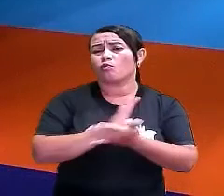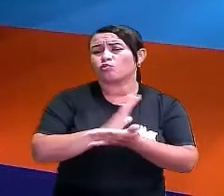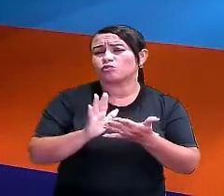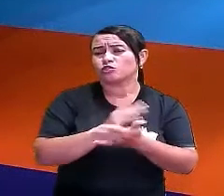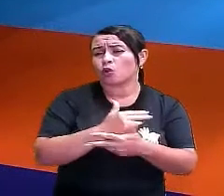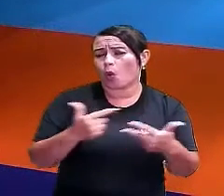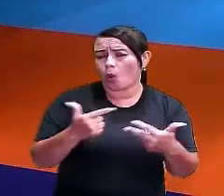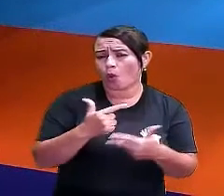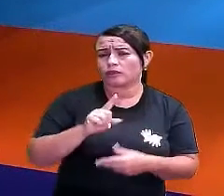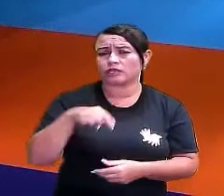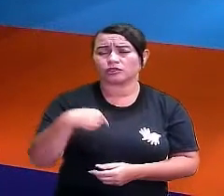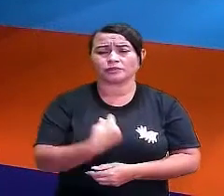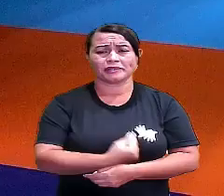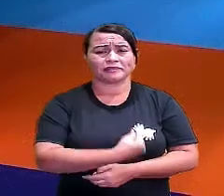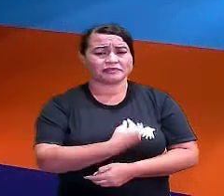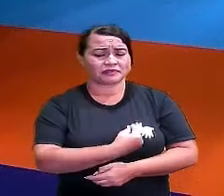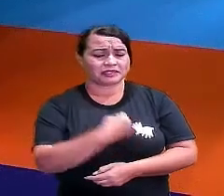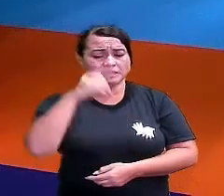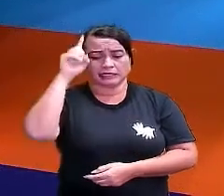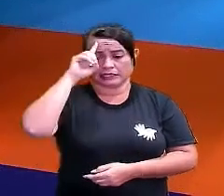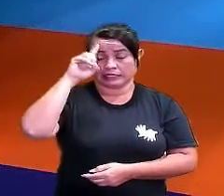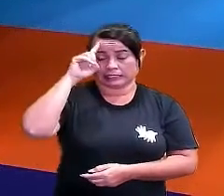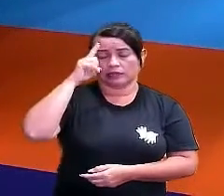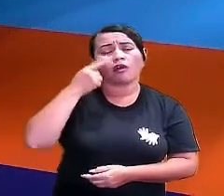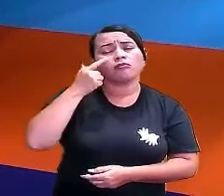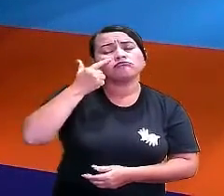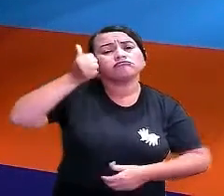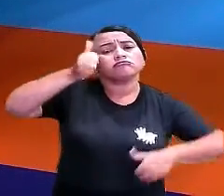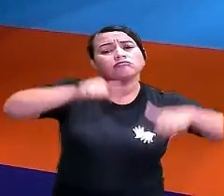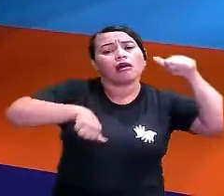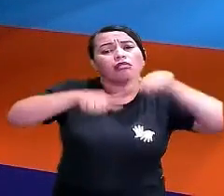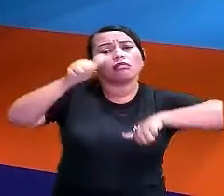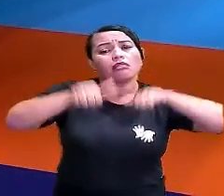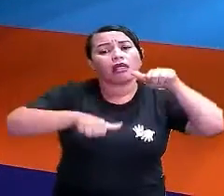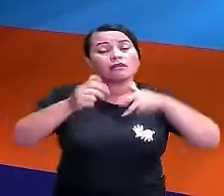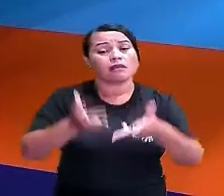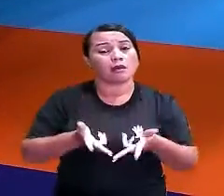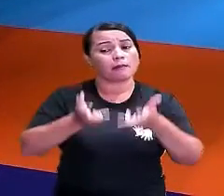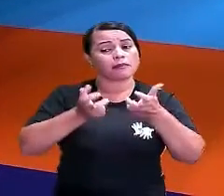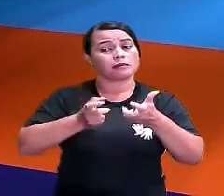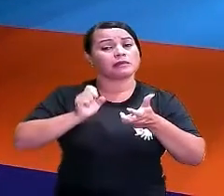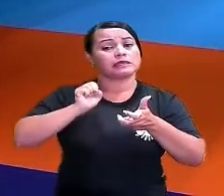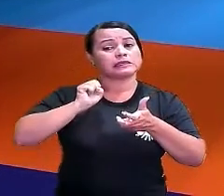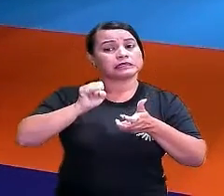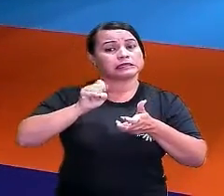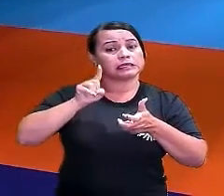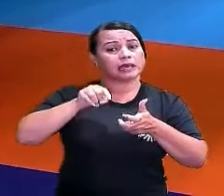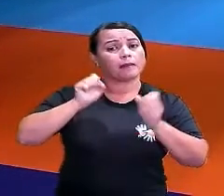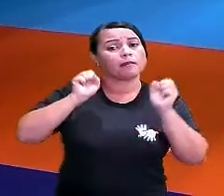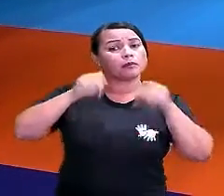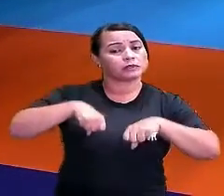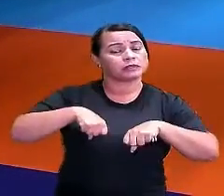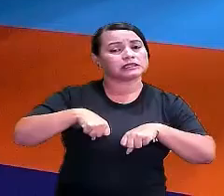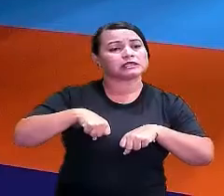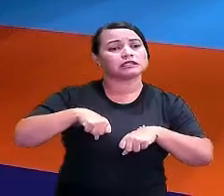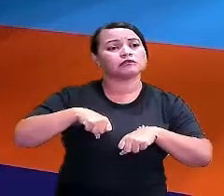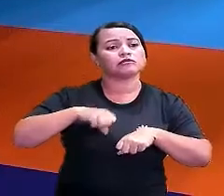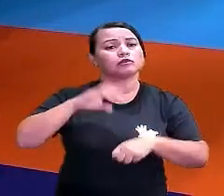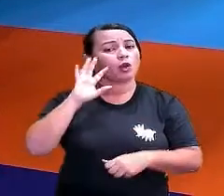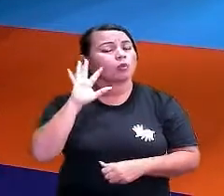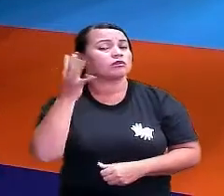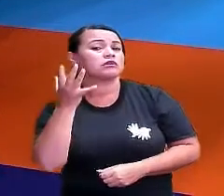do nosso dia a dia e aí a gente vai analisar essa situação e ver se é possível de acontecer, se é